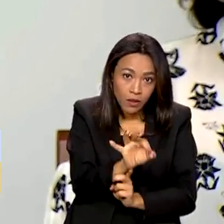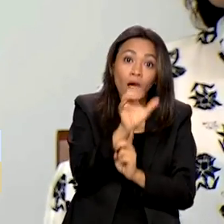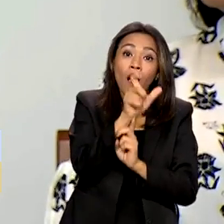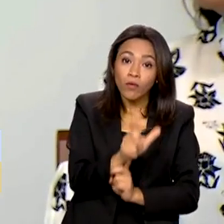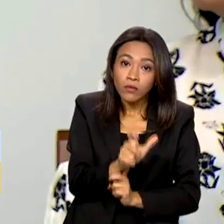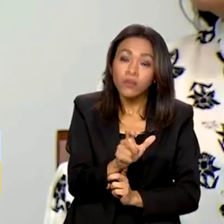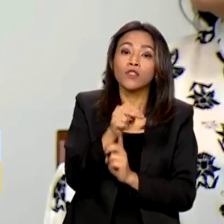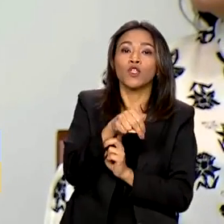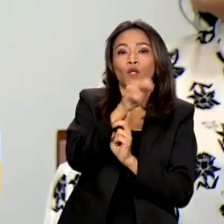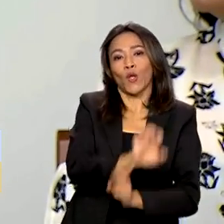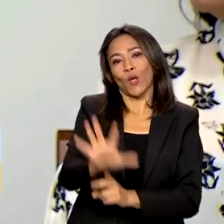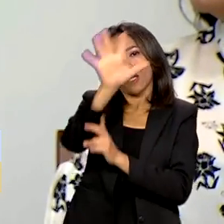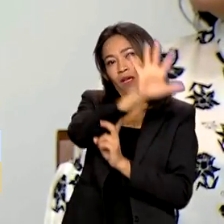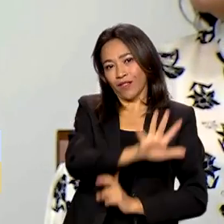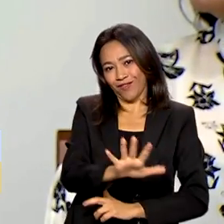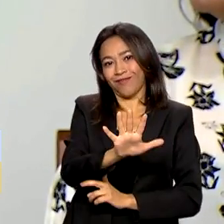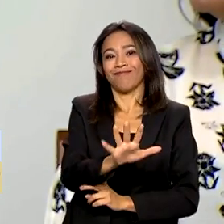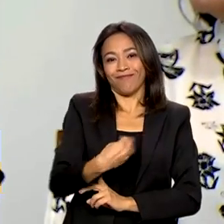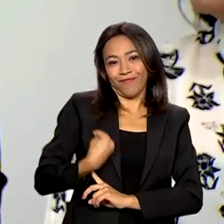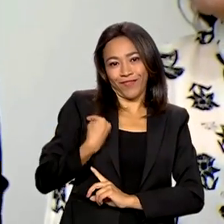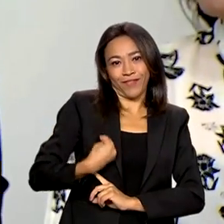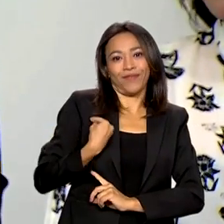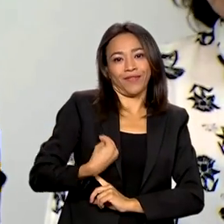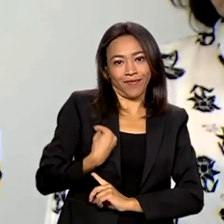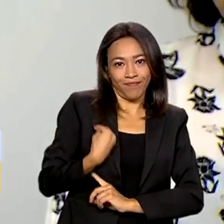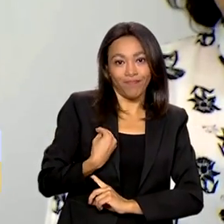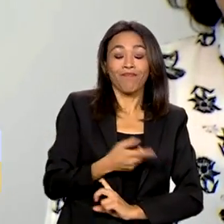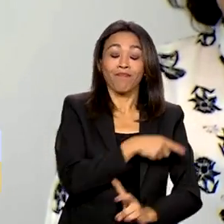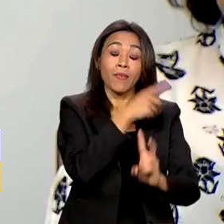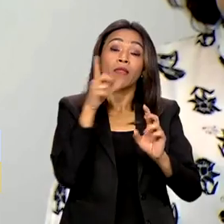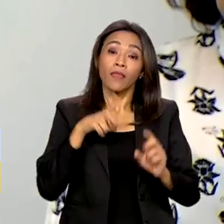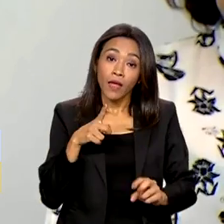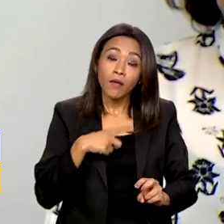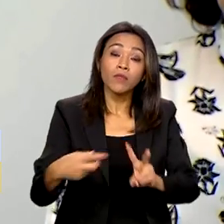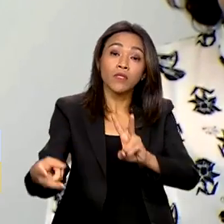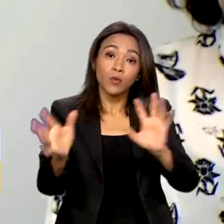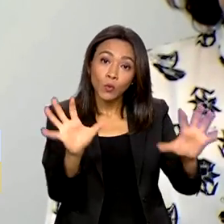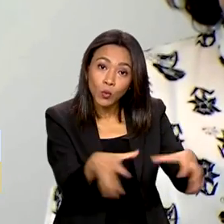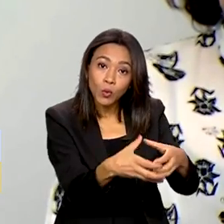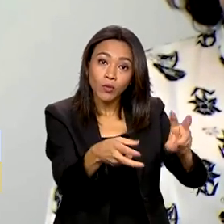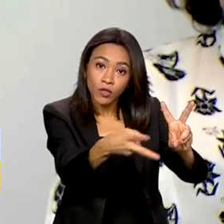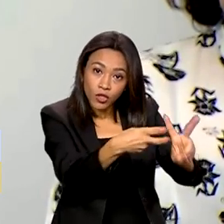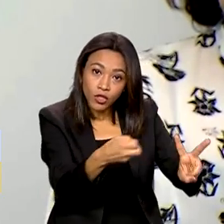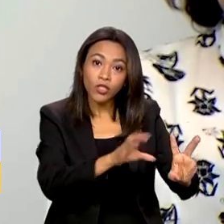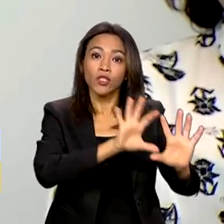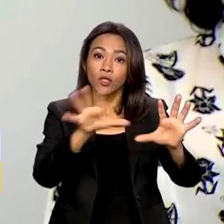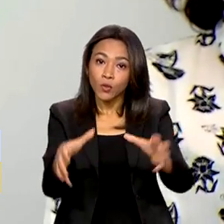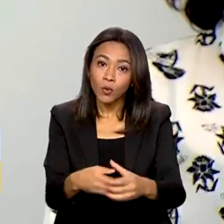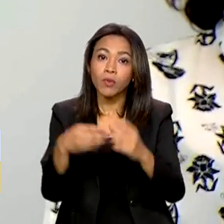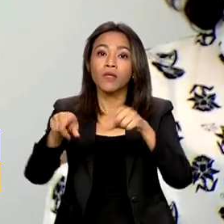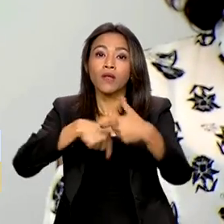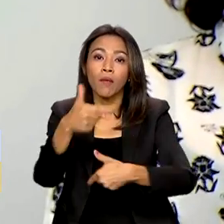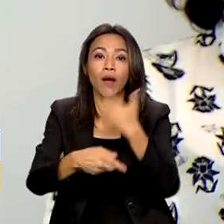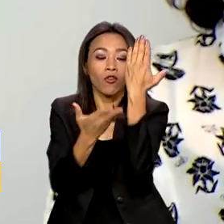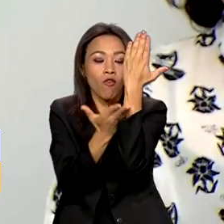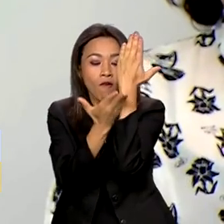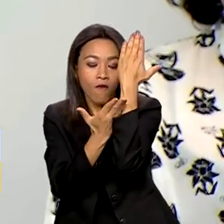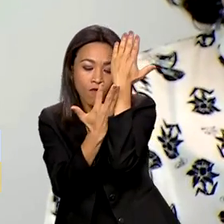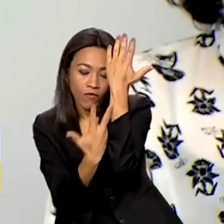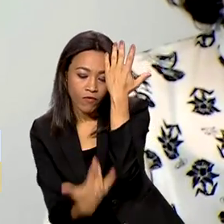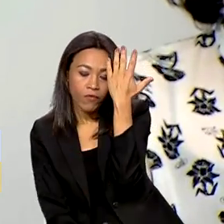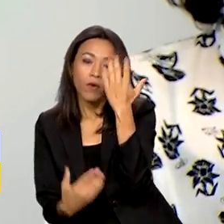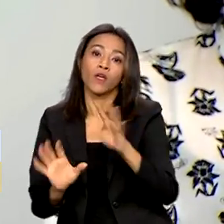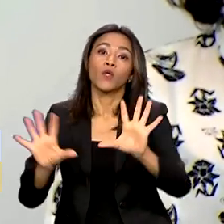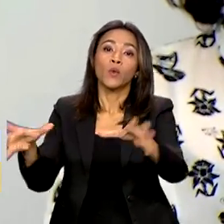e indígenas, extrativistas, quilombolas, todos estão